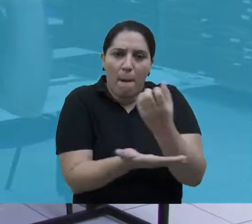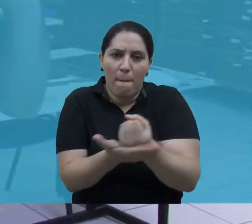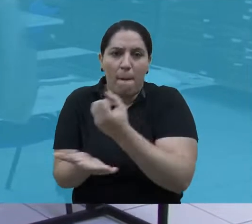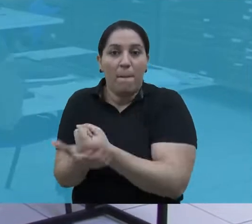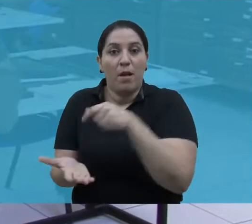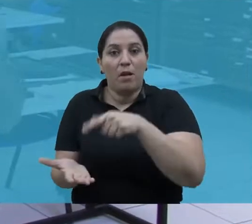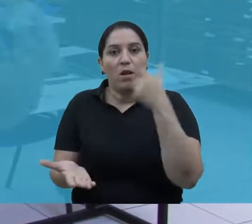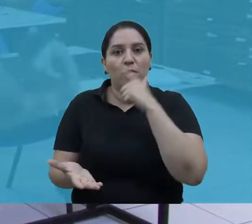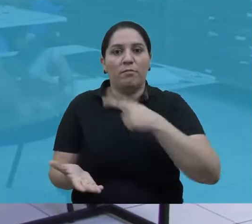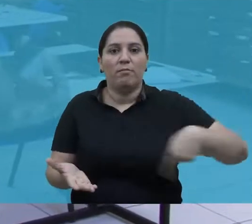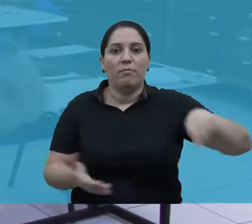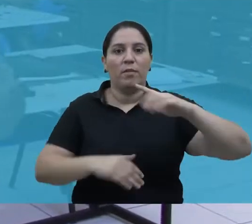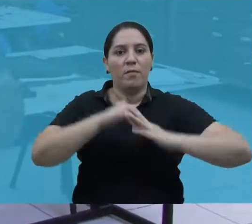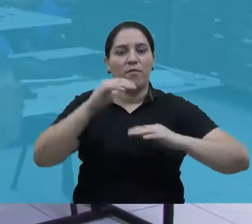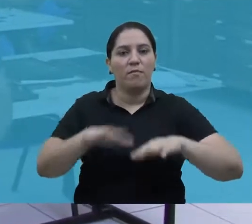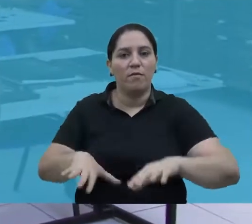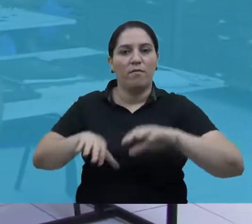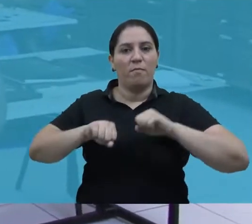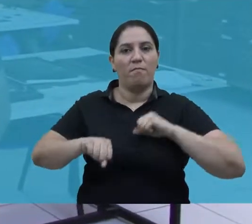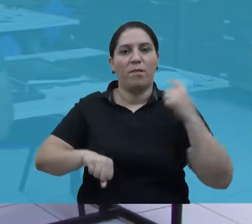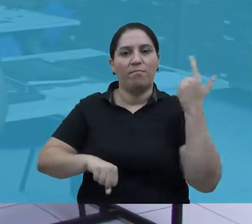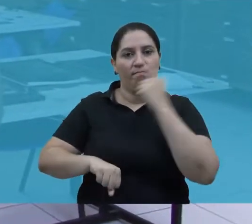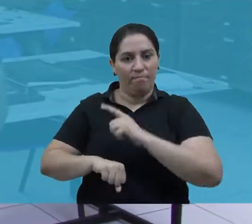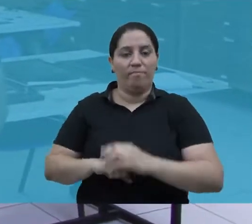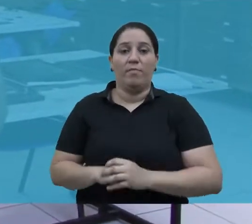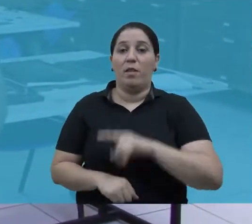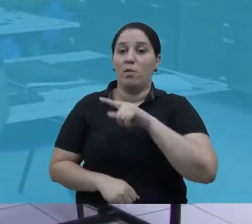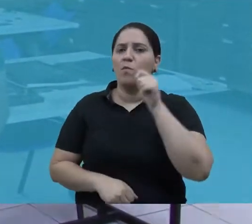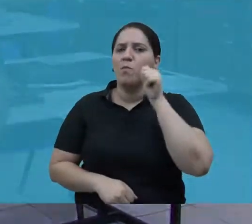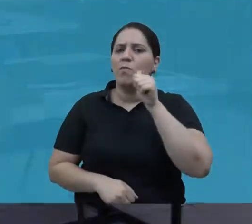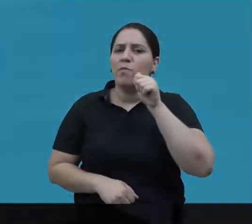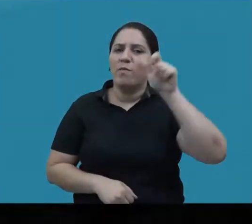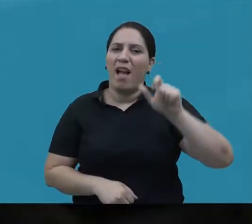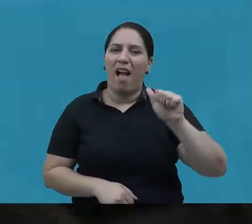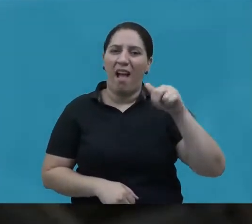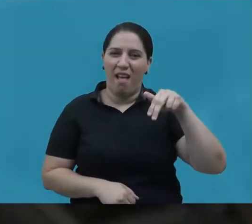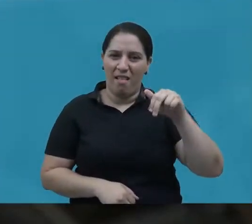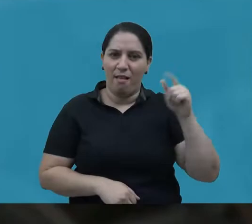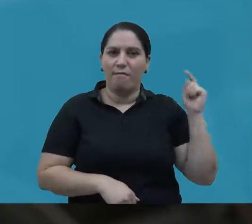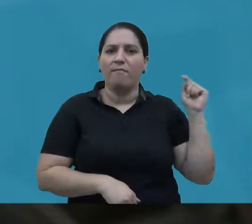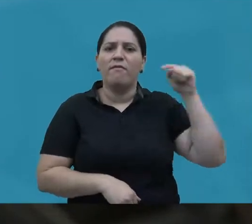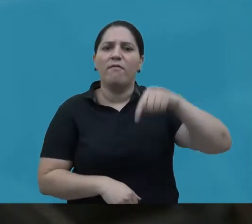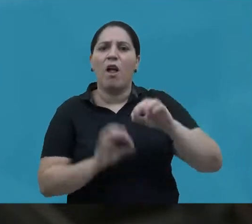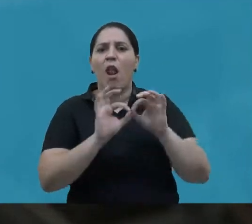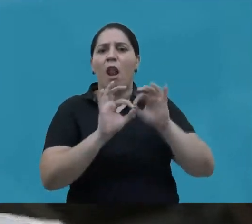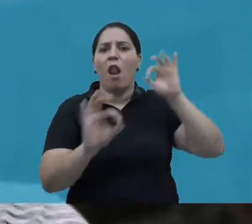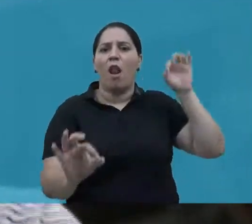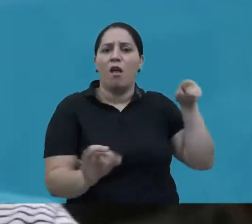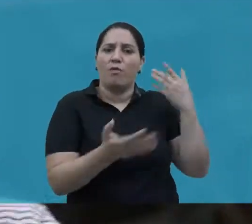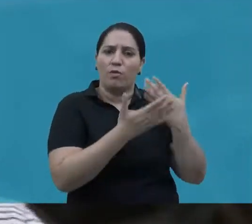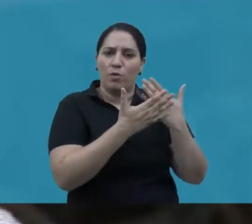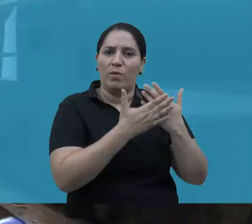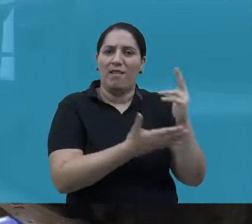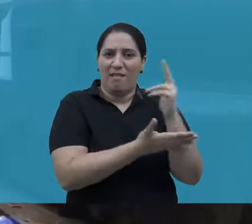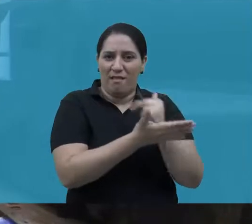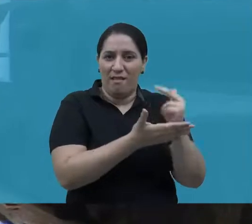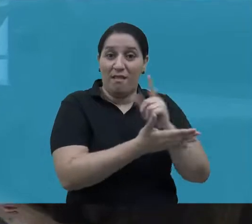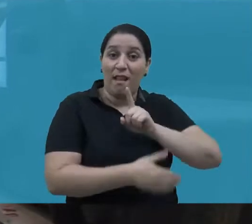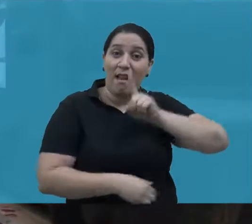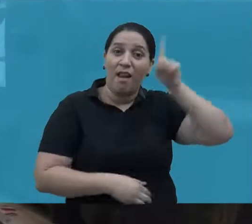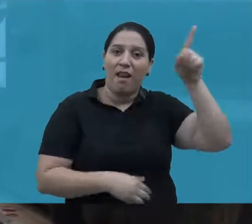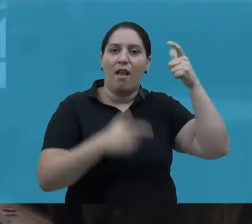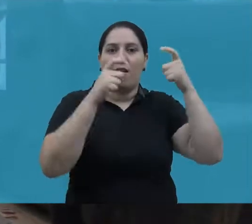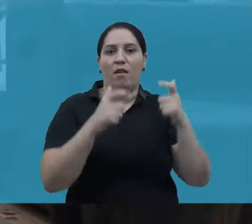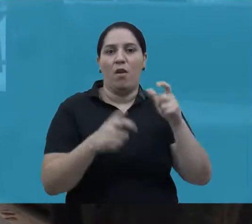conhecimento que faz toda a diferença na formação desses futuros profissionais. Ana Letícia veio de longe só por isso. Ela é